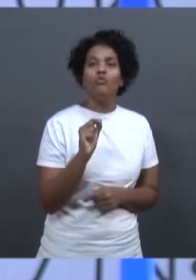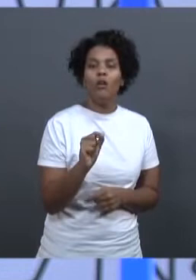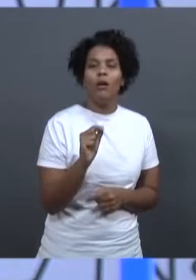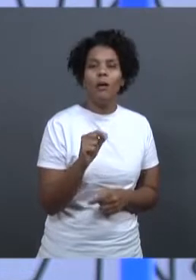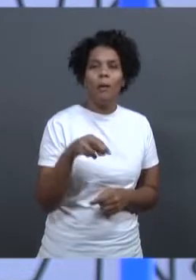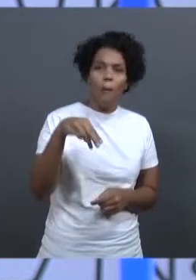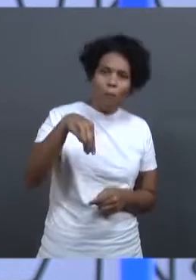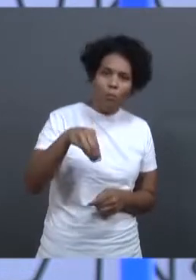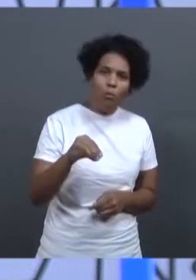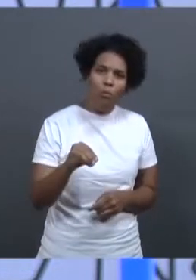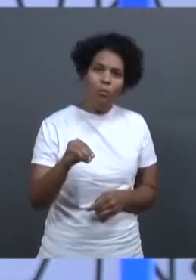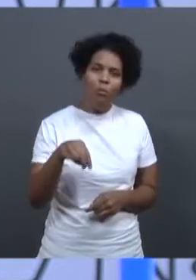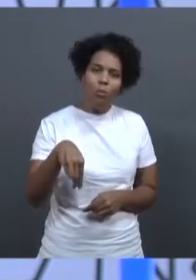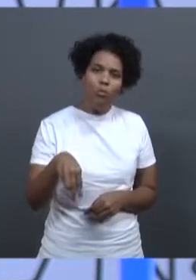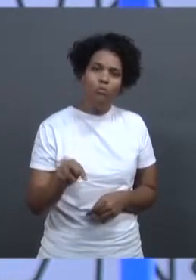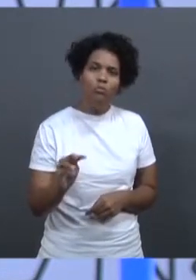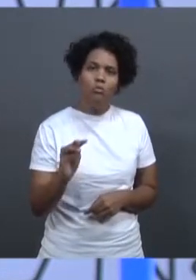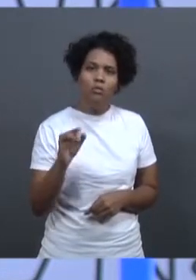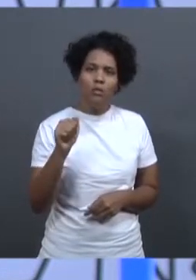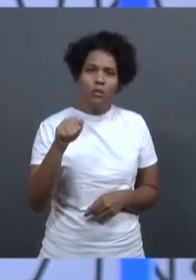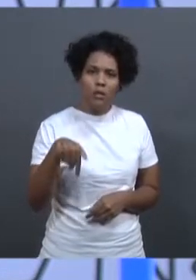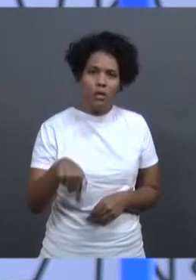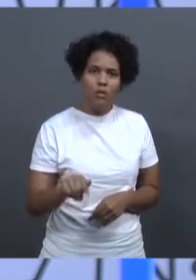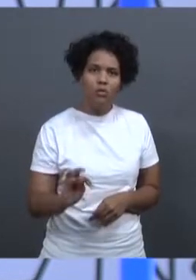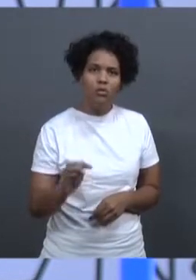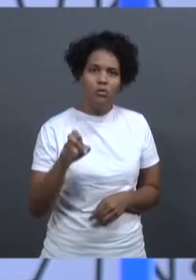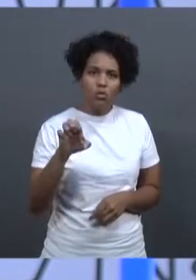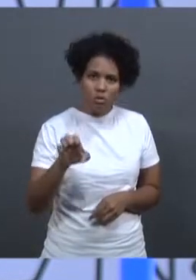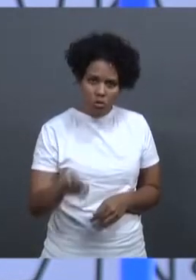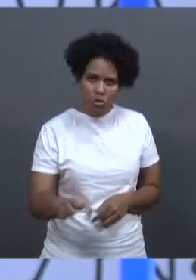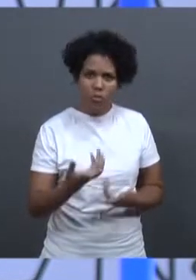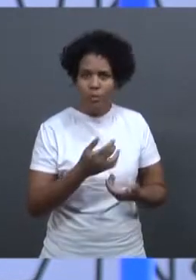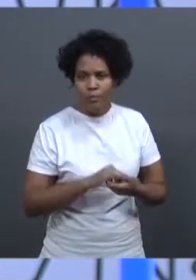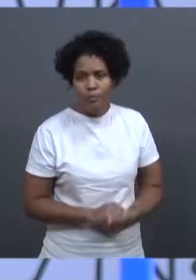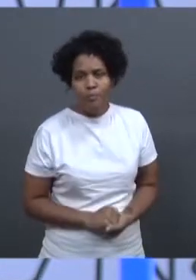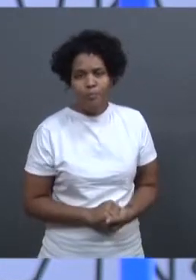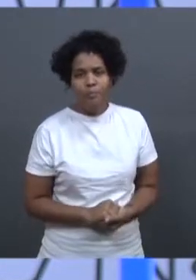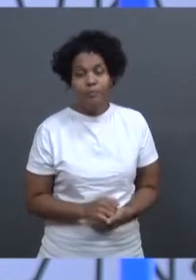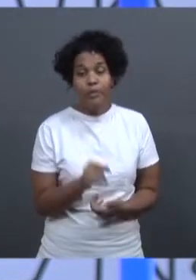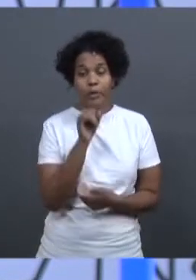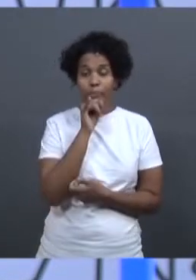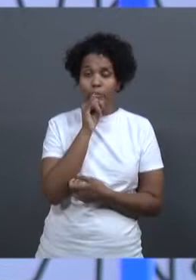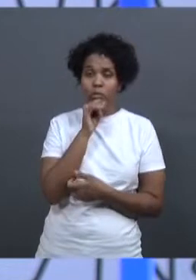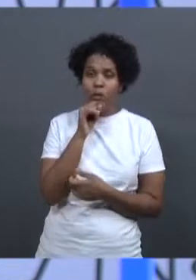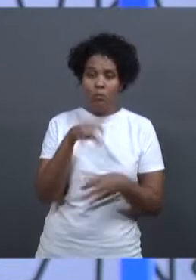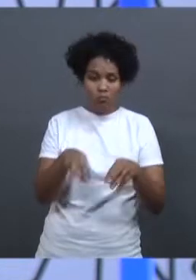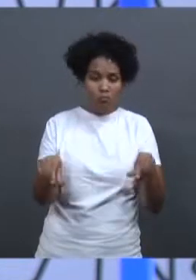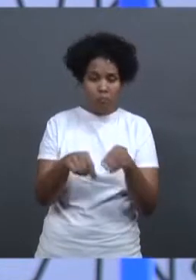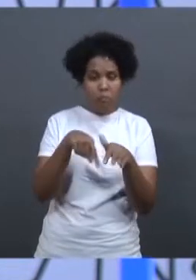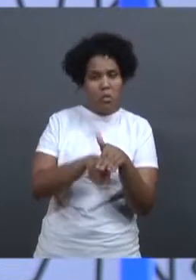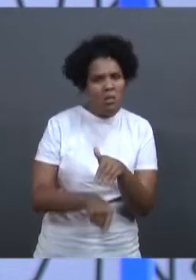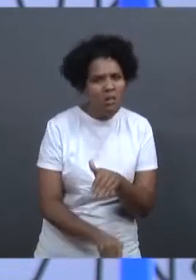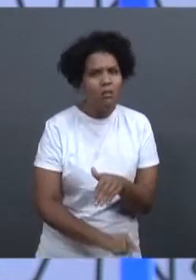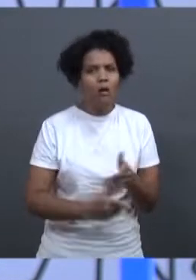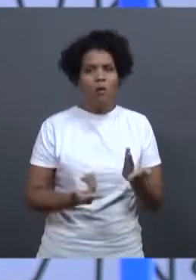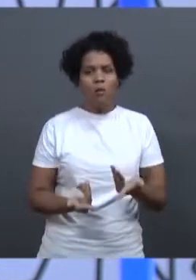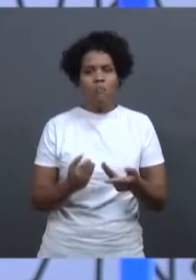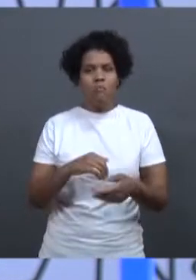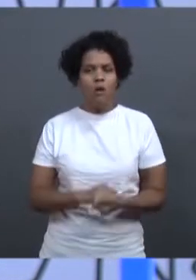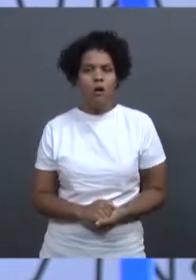outras alternativas também, por exemplo, mineração, esse tipo de